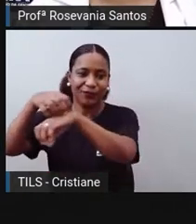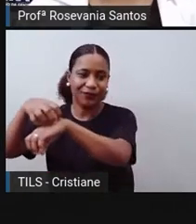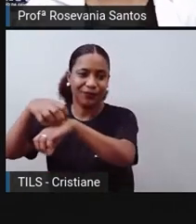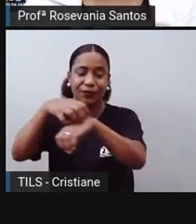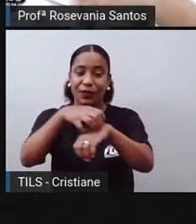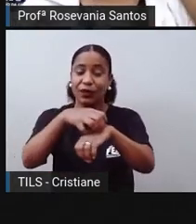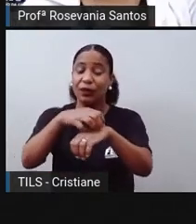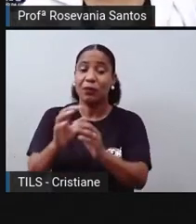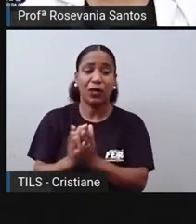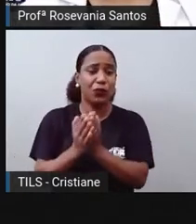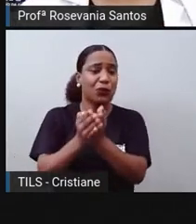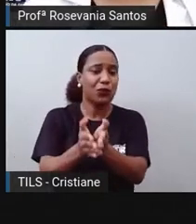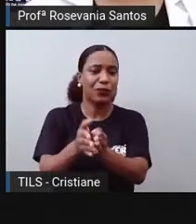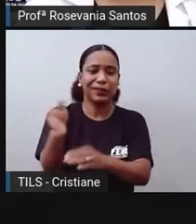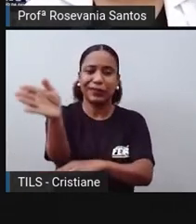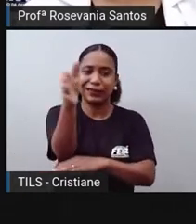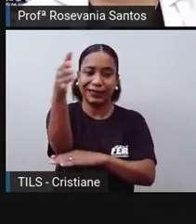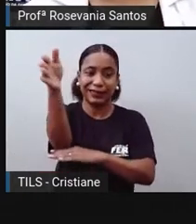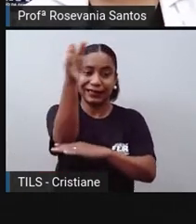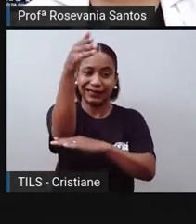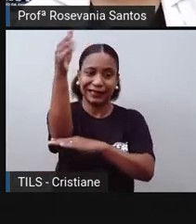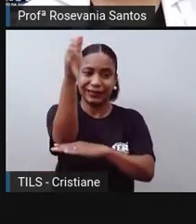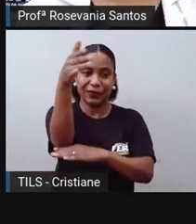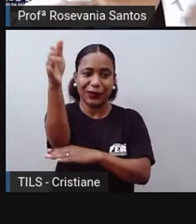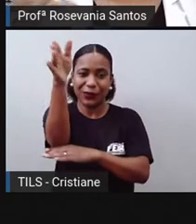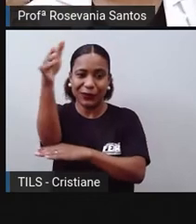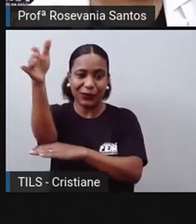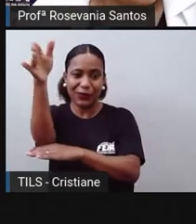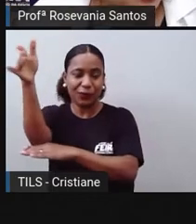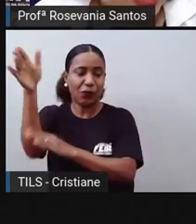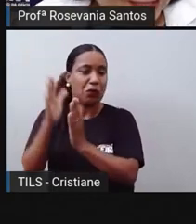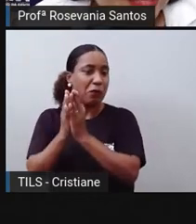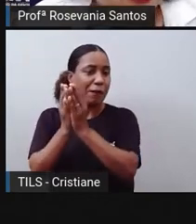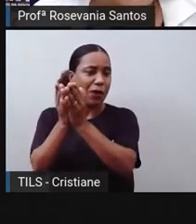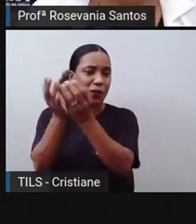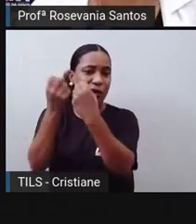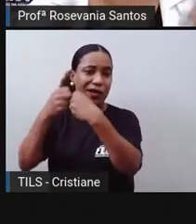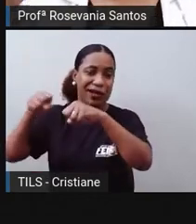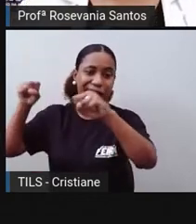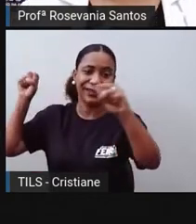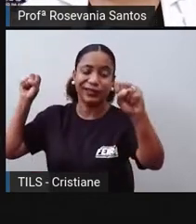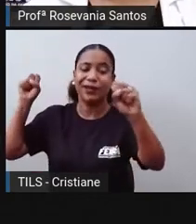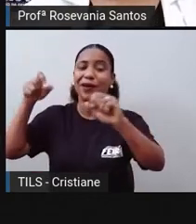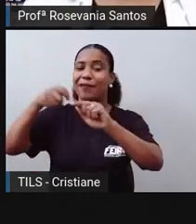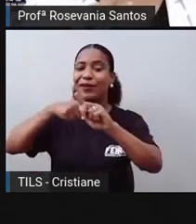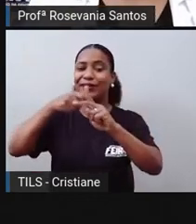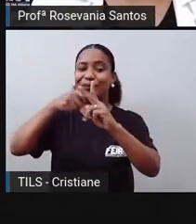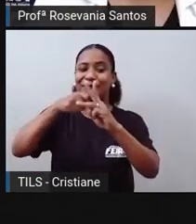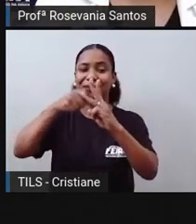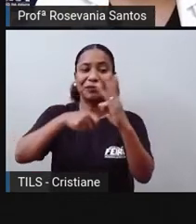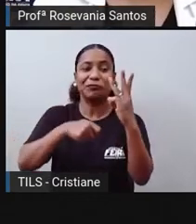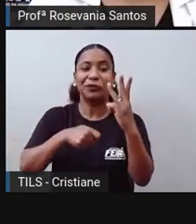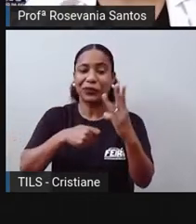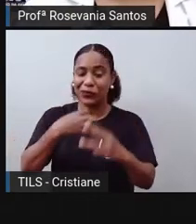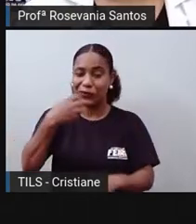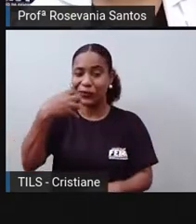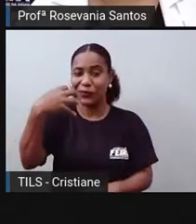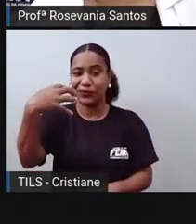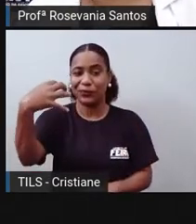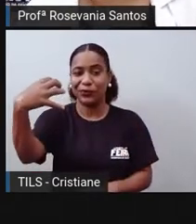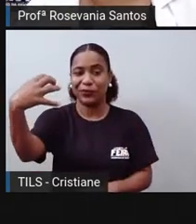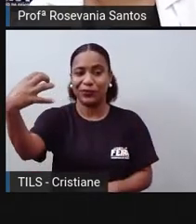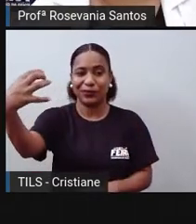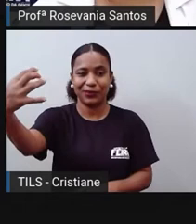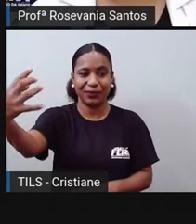essas naus, que conseguiam atravessar o oceano, eram três meses de viagem, mas ainda assim, era o que havia de mais